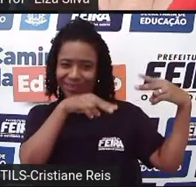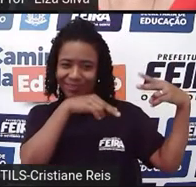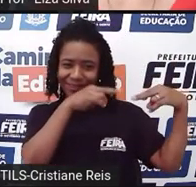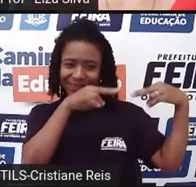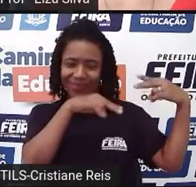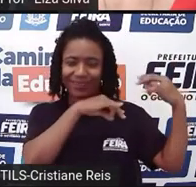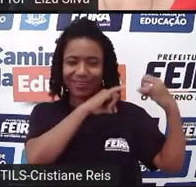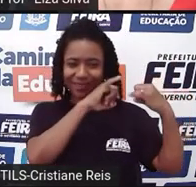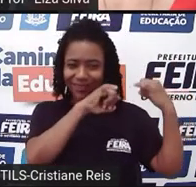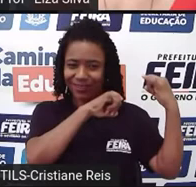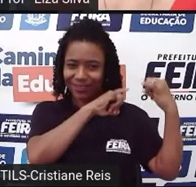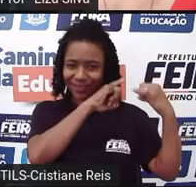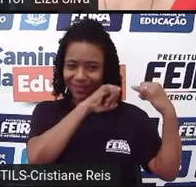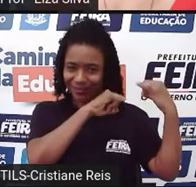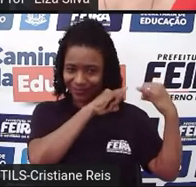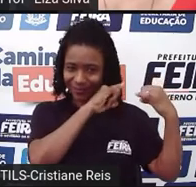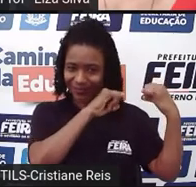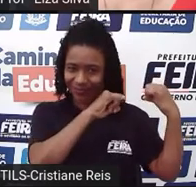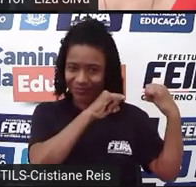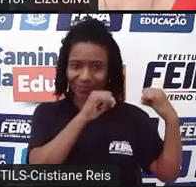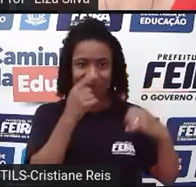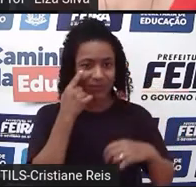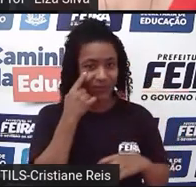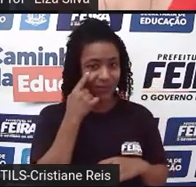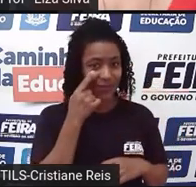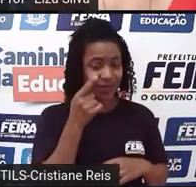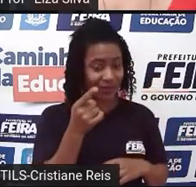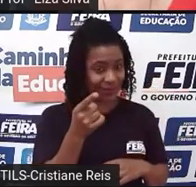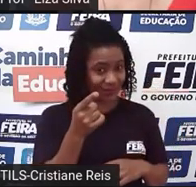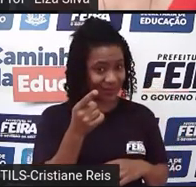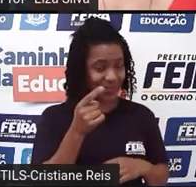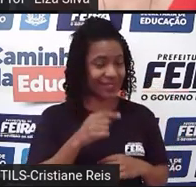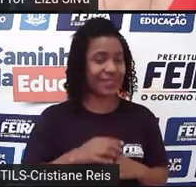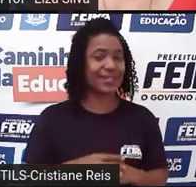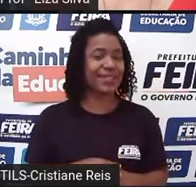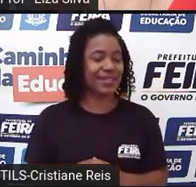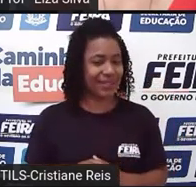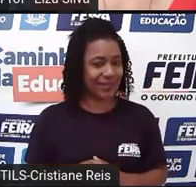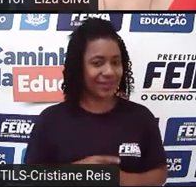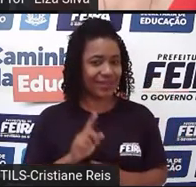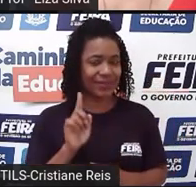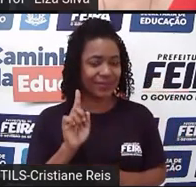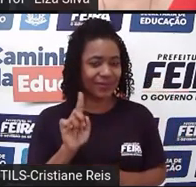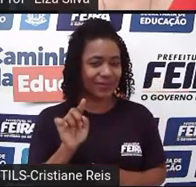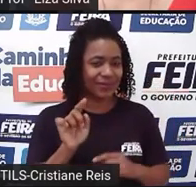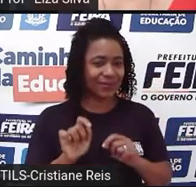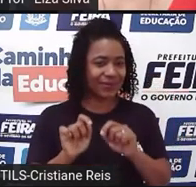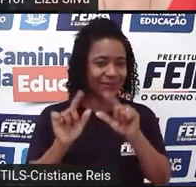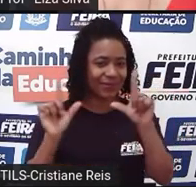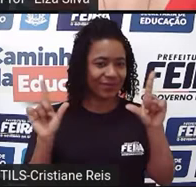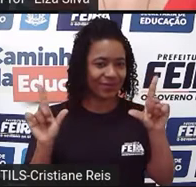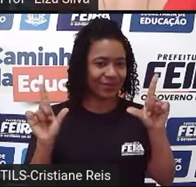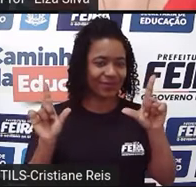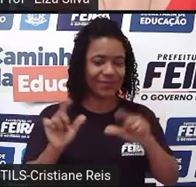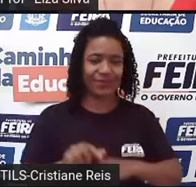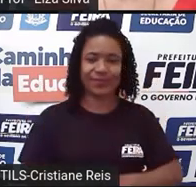Romeu and Juliet, olha encostando aqui o cursor para a gente ler a informação. Just a moment, please.